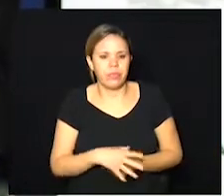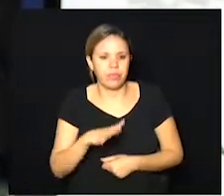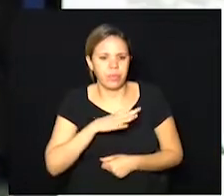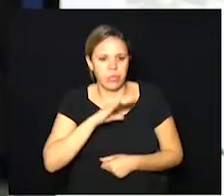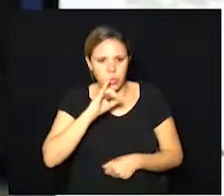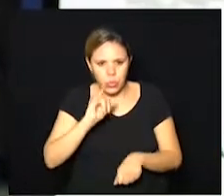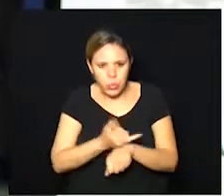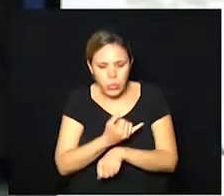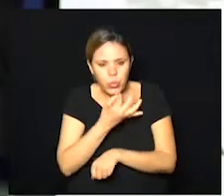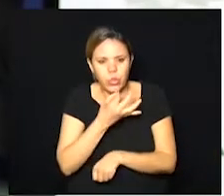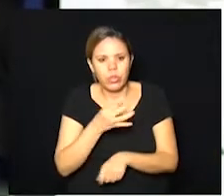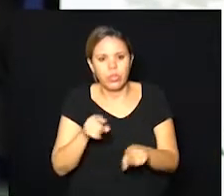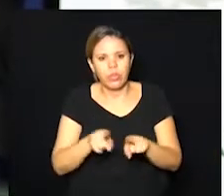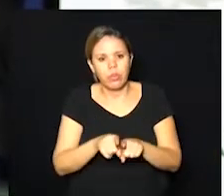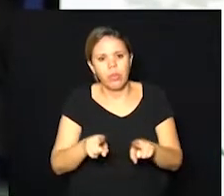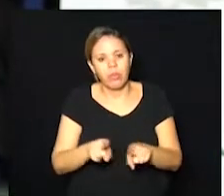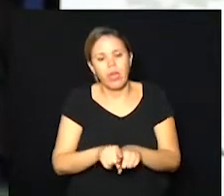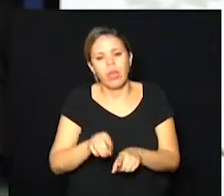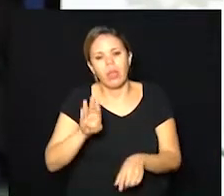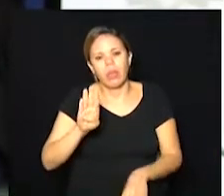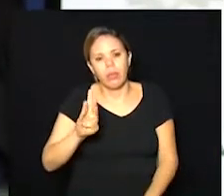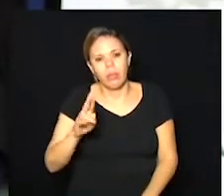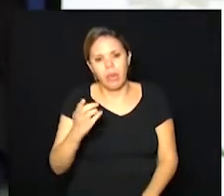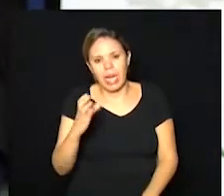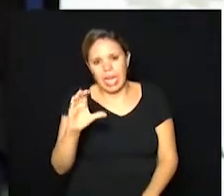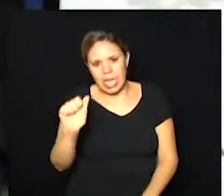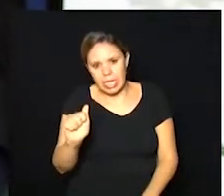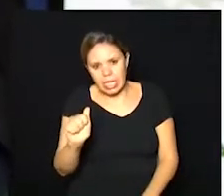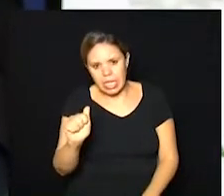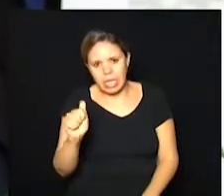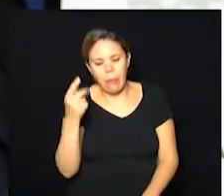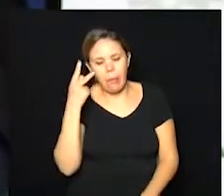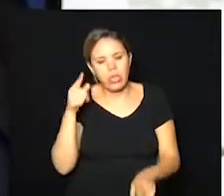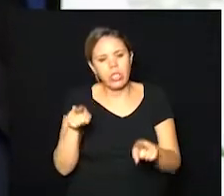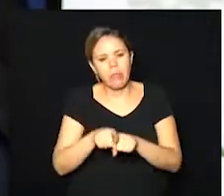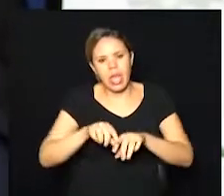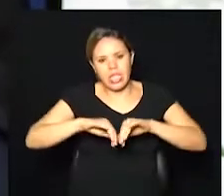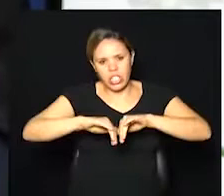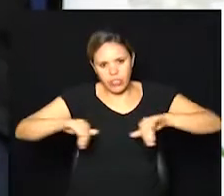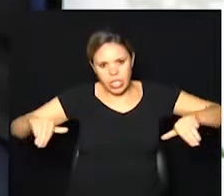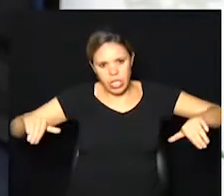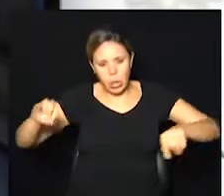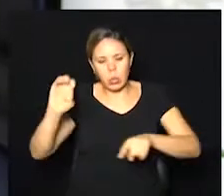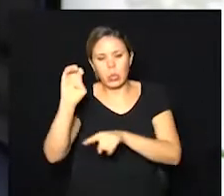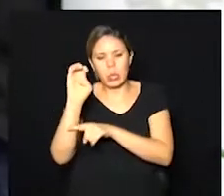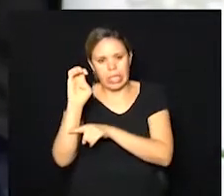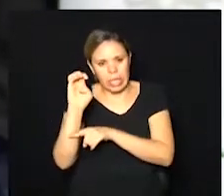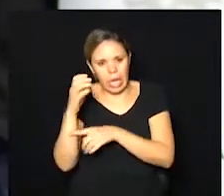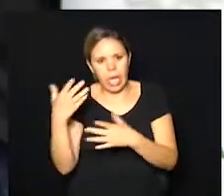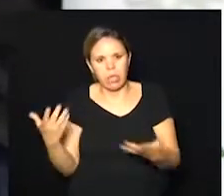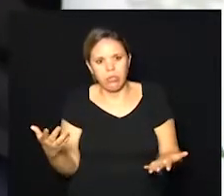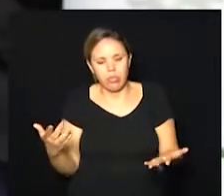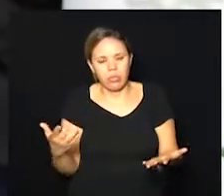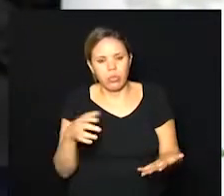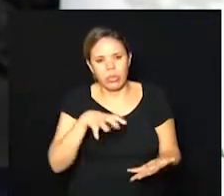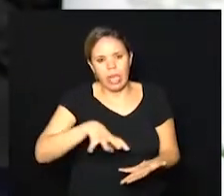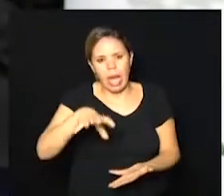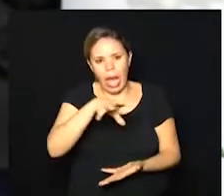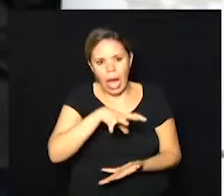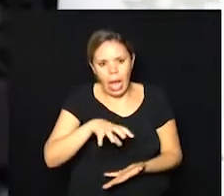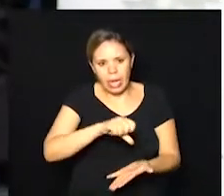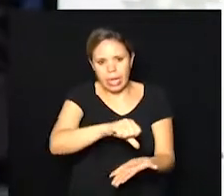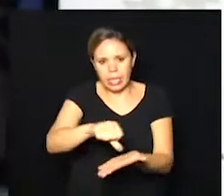e Bragança Paulista. Essa é a divisão do Estado na área de Campinas.